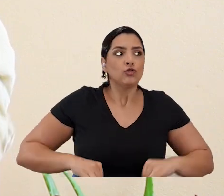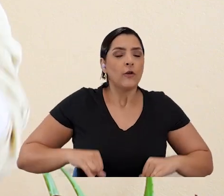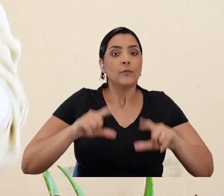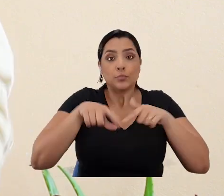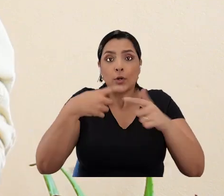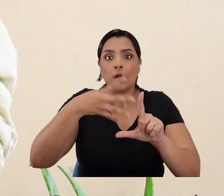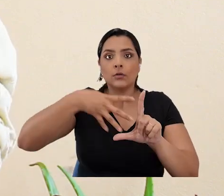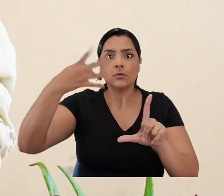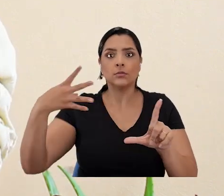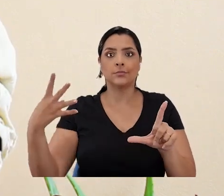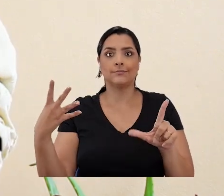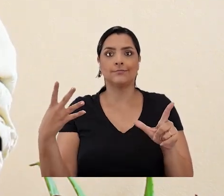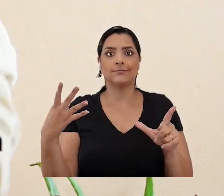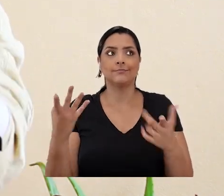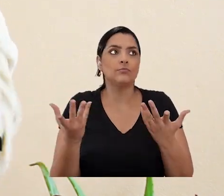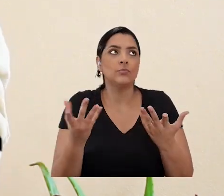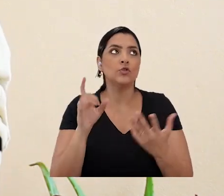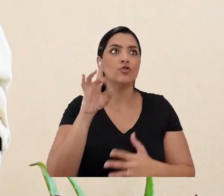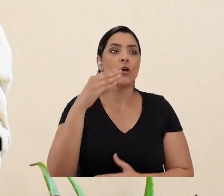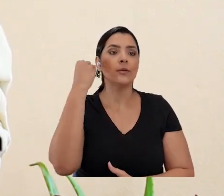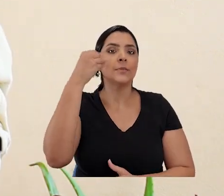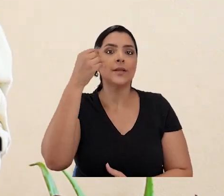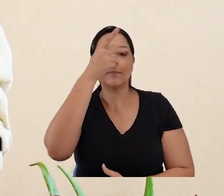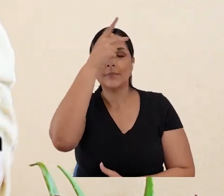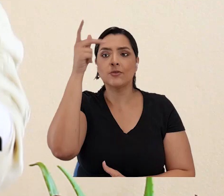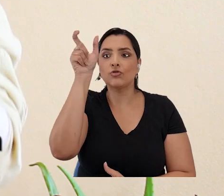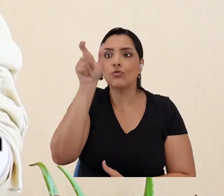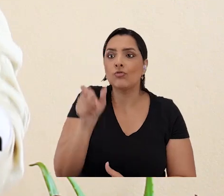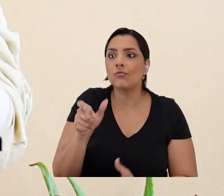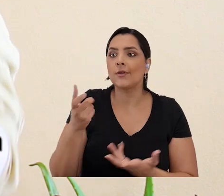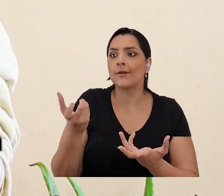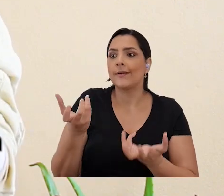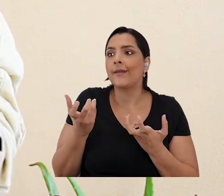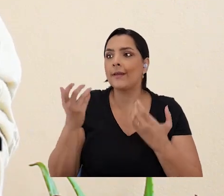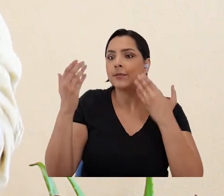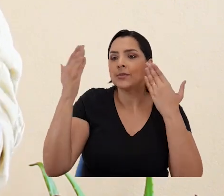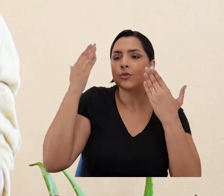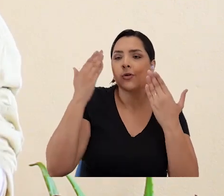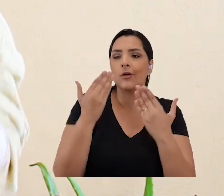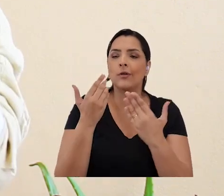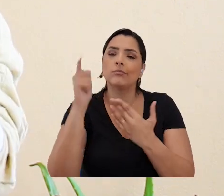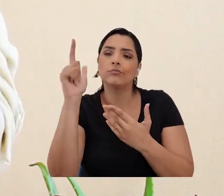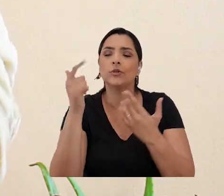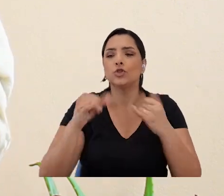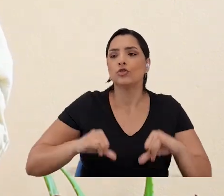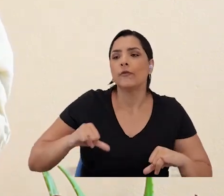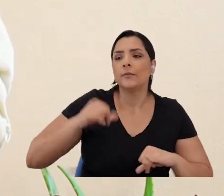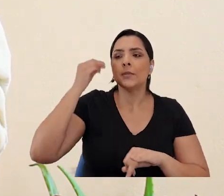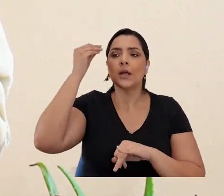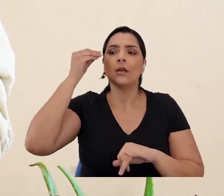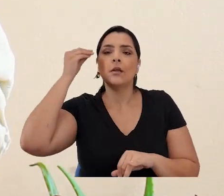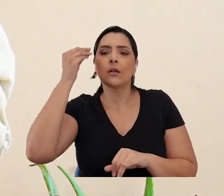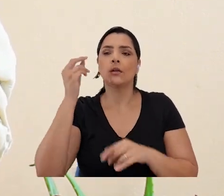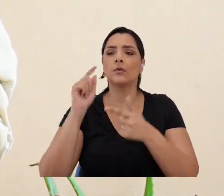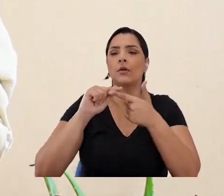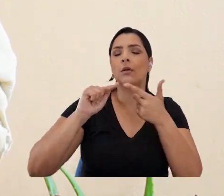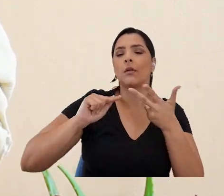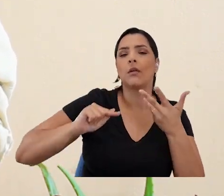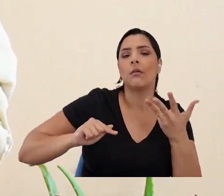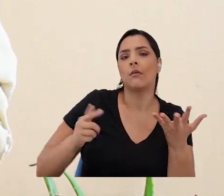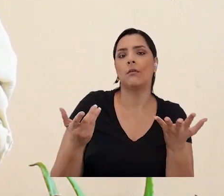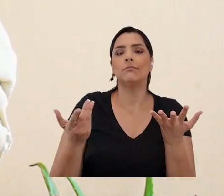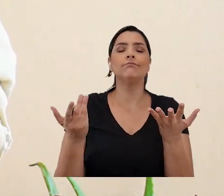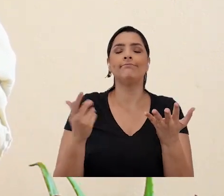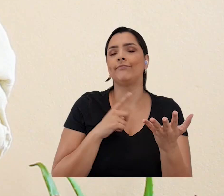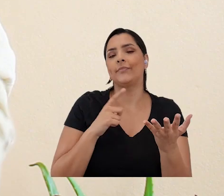por ser LGBT. E não é simplesmente a experiência de uma pessoa que busca um psicólogo, que há um sofrimento psíquico, e